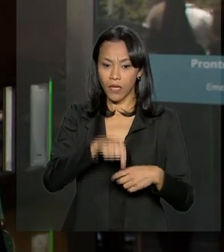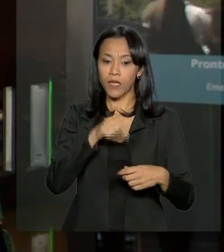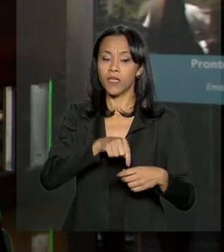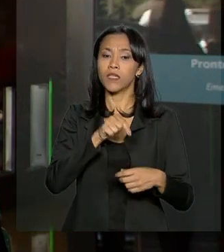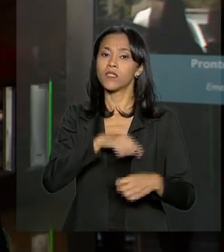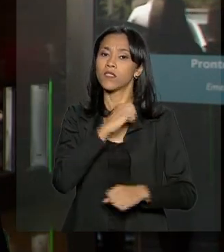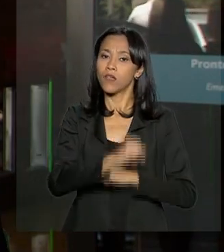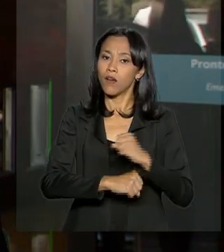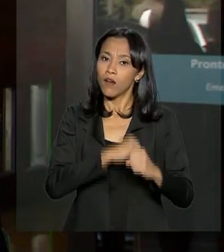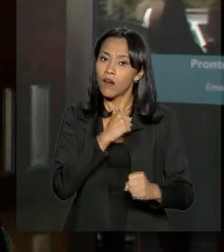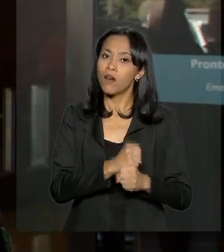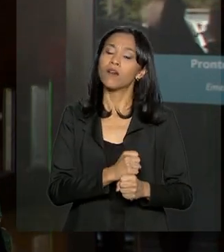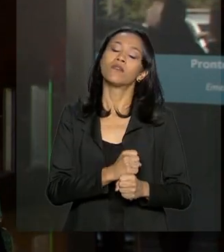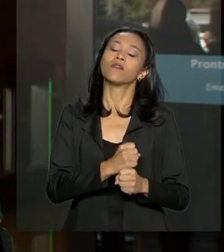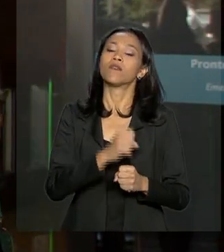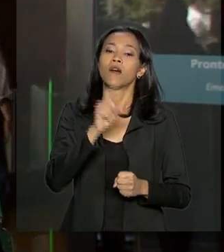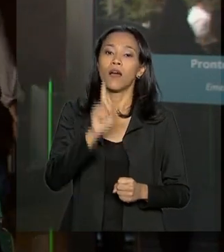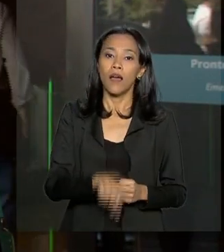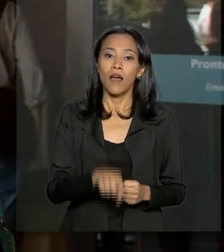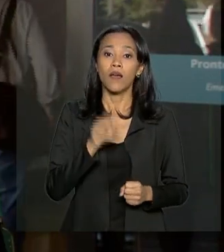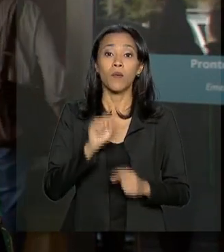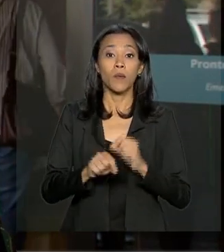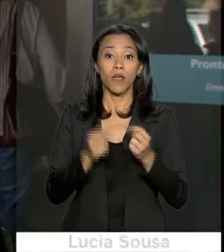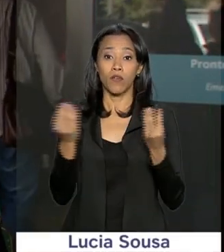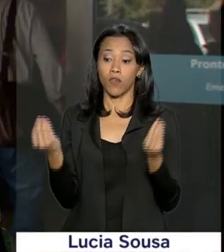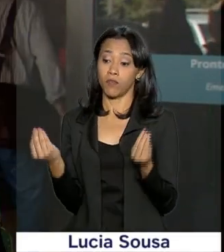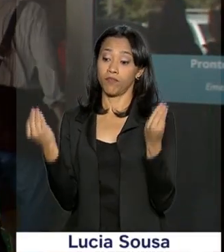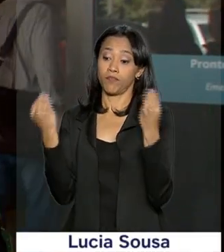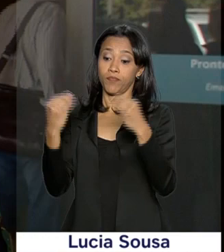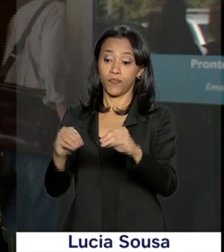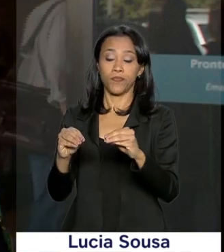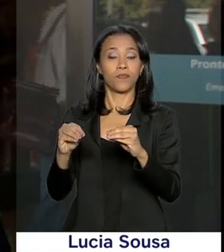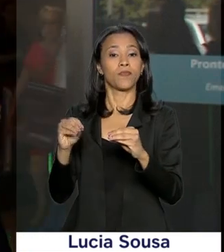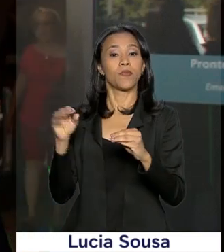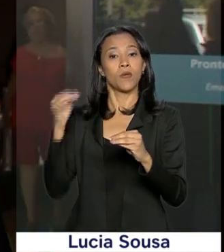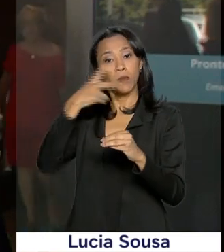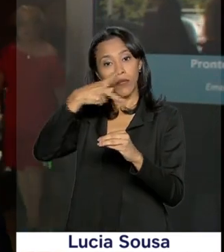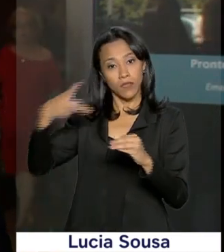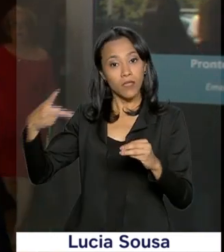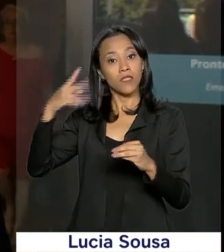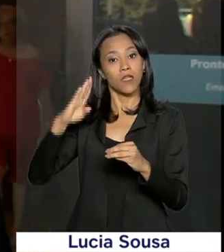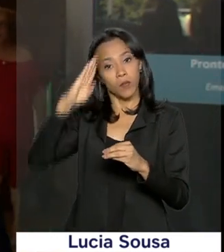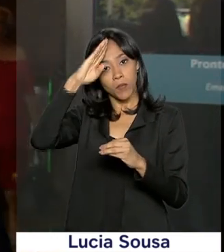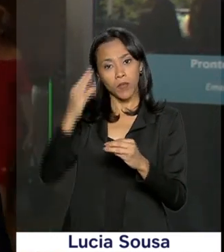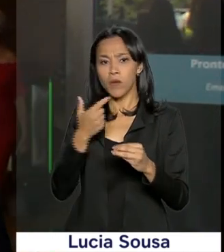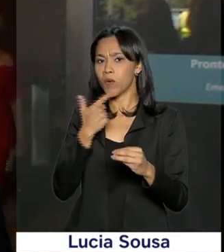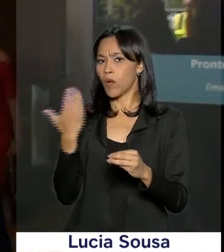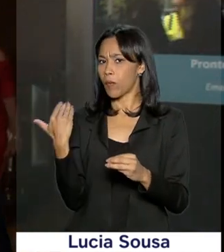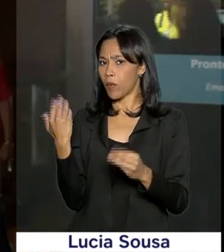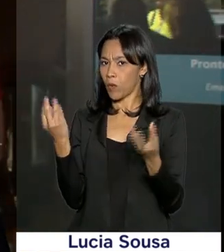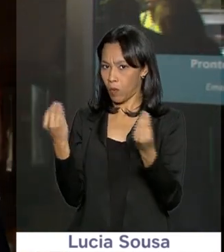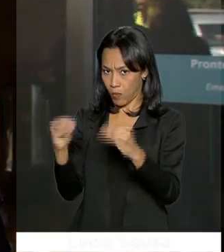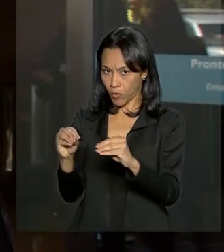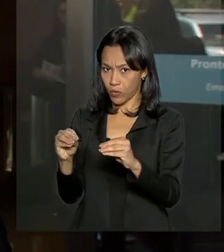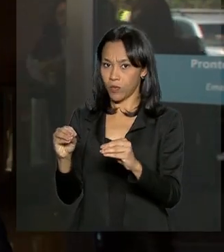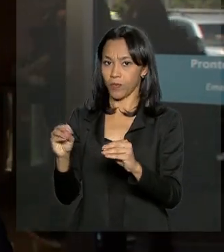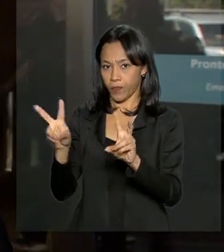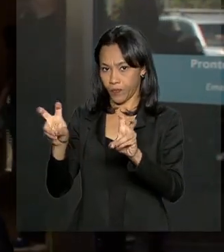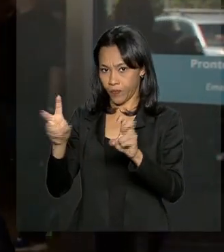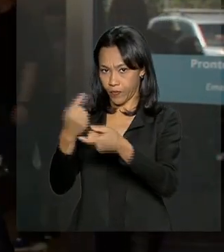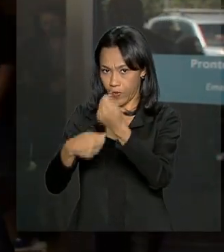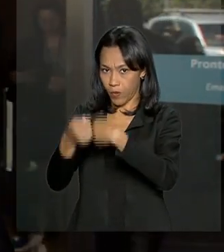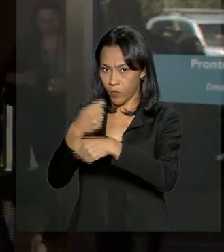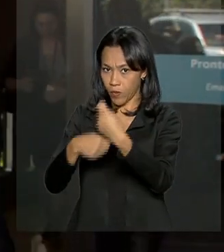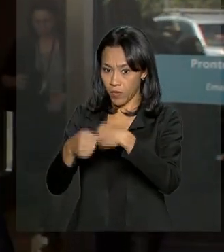foi objeto de uma postagem do presidente da República, Jair Bolsonaro, agora há pouco pelas redes sociais. Ao